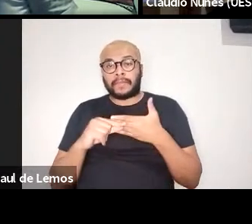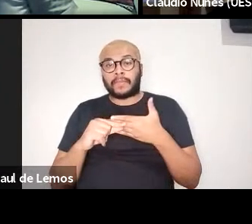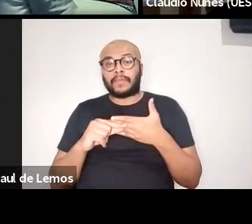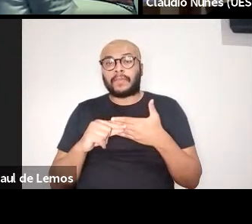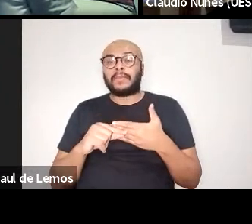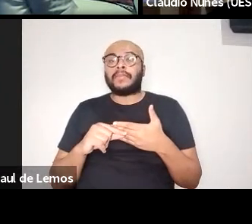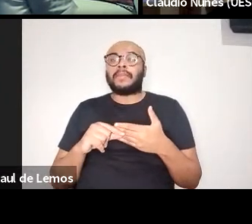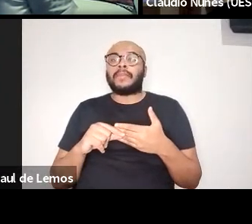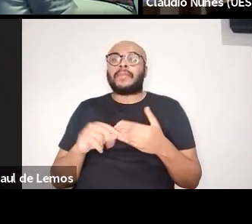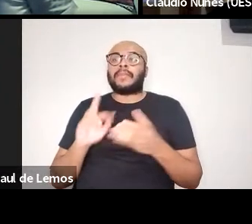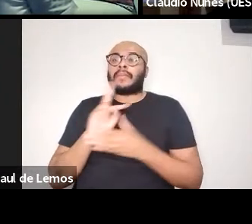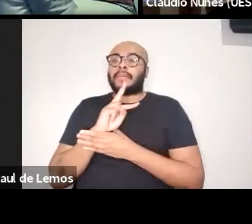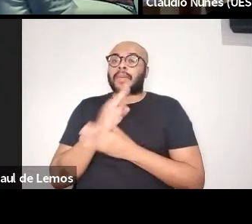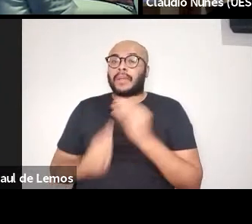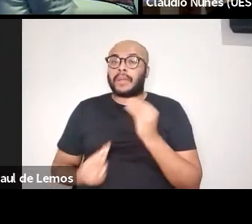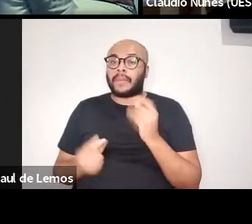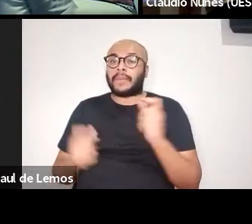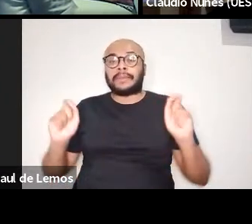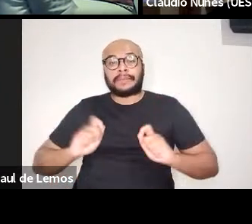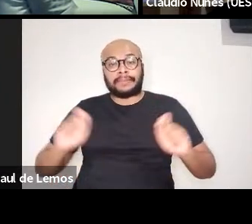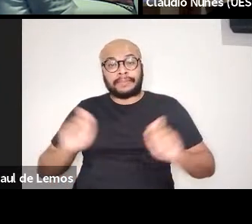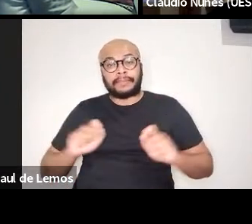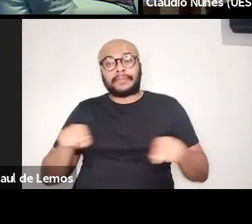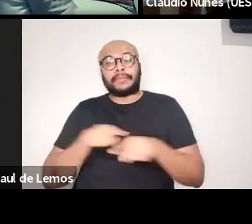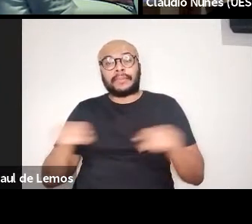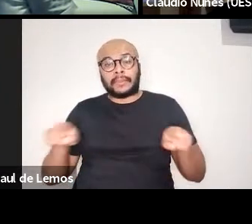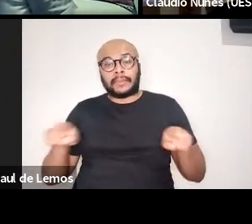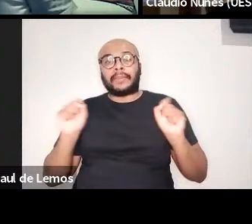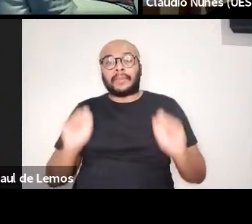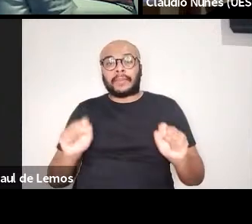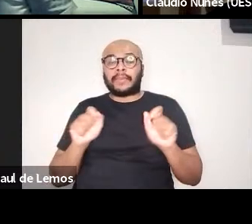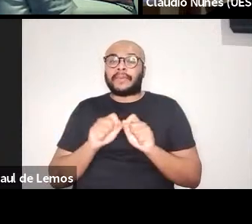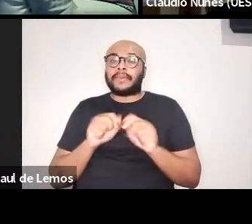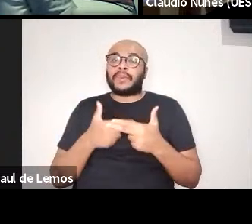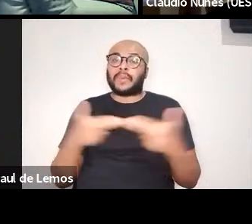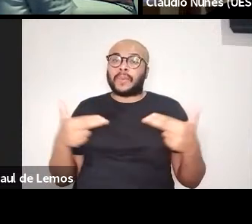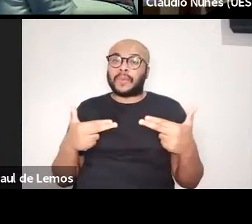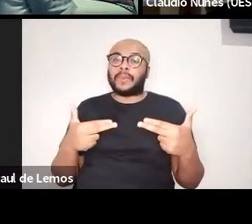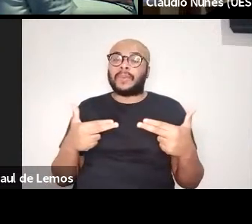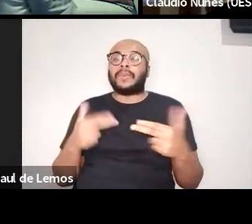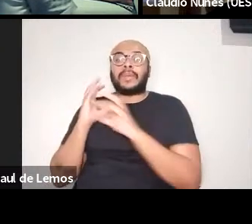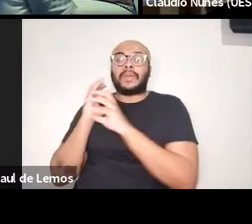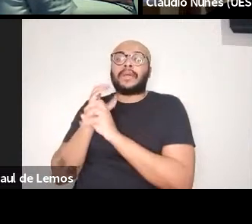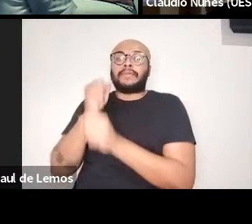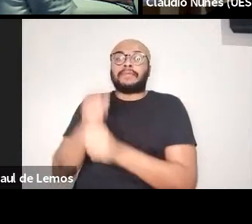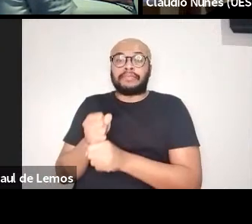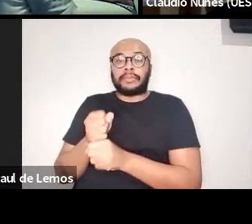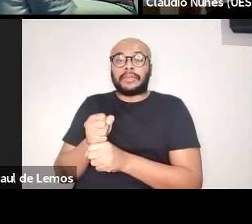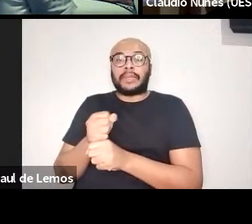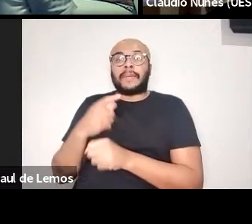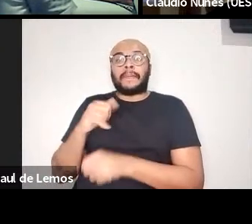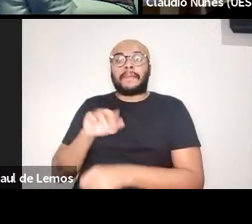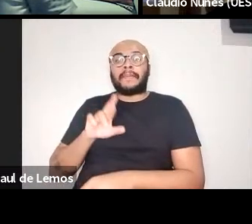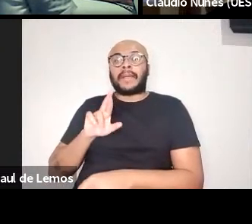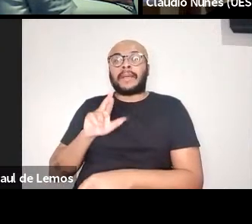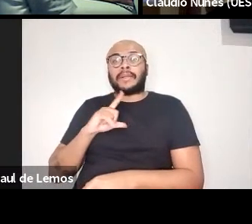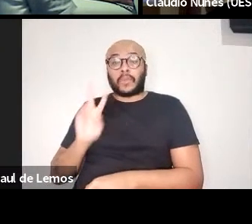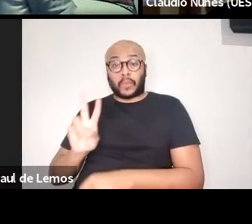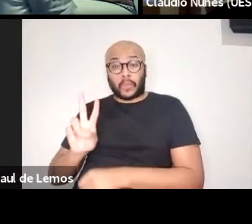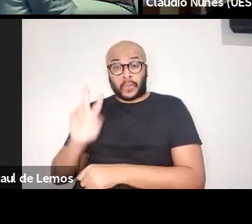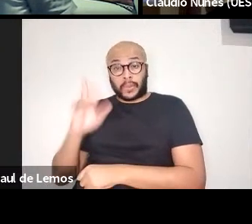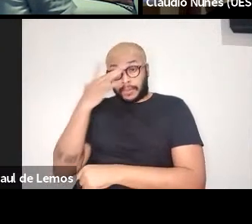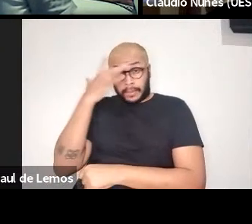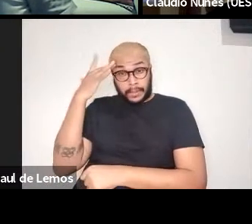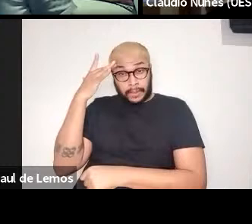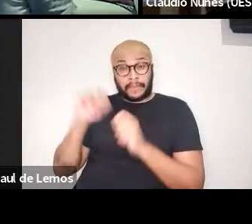e têm essa capacidade de poder fazer. A versão que é revisada por pares é a versão original em português,